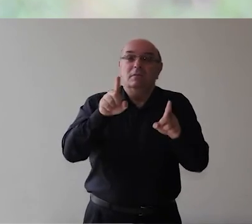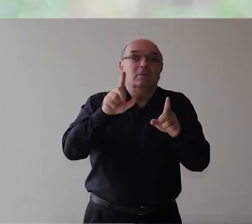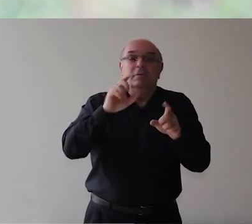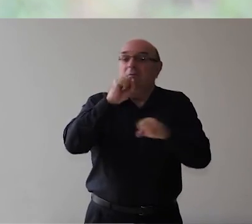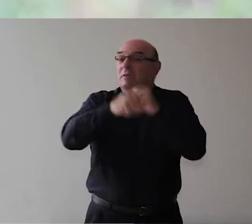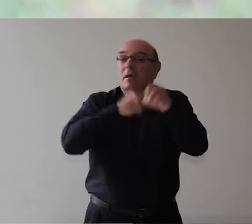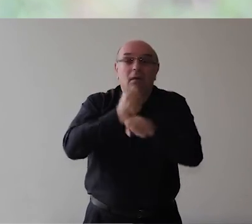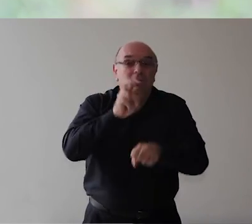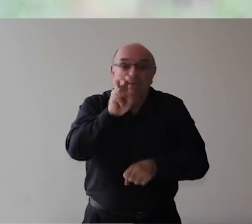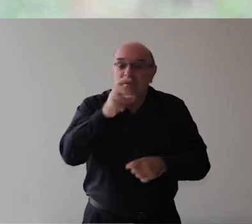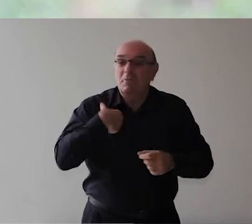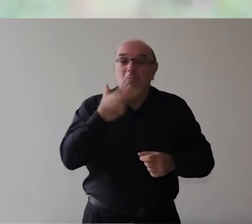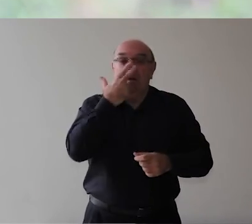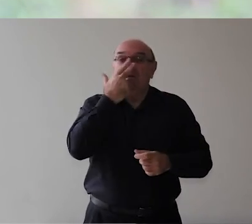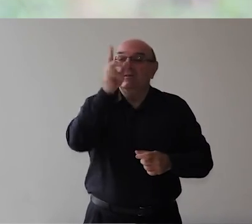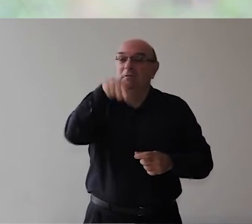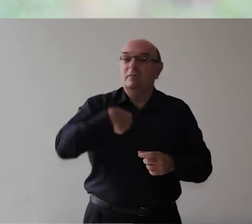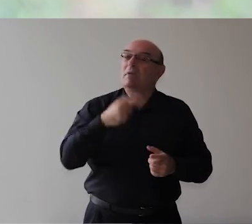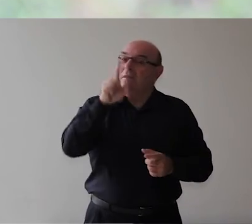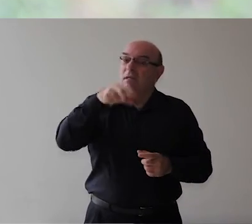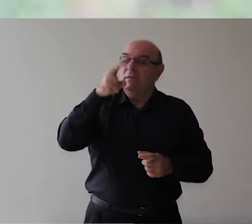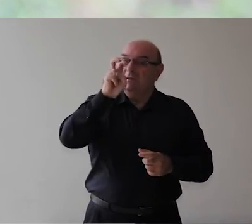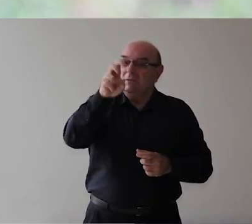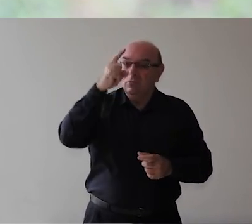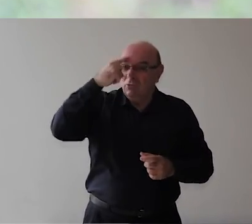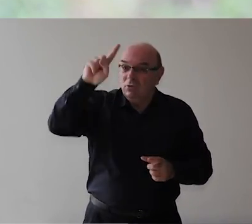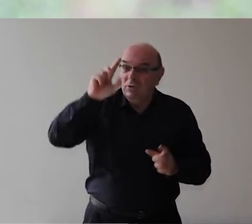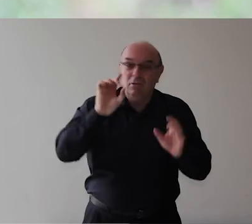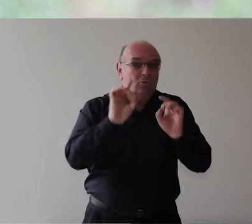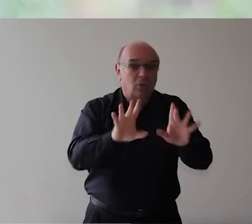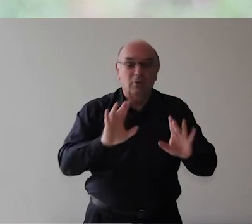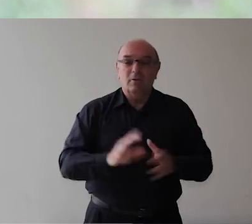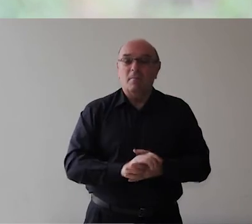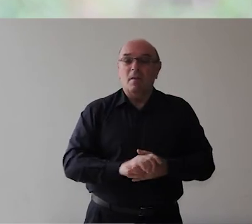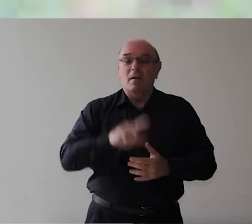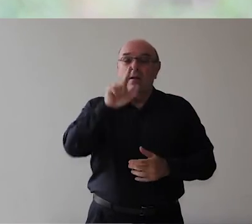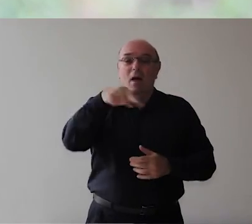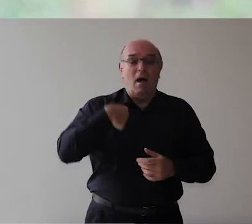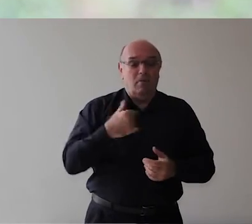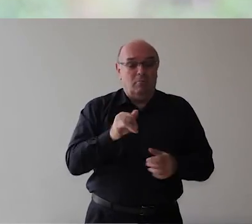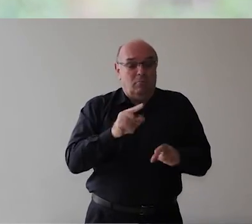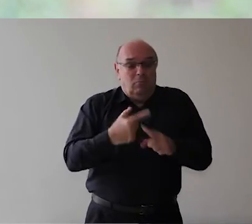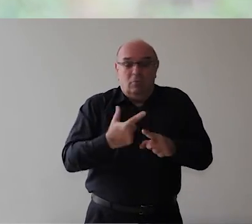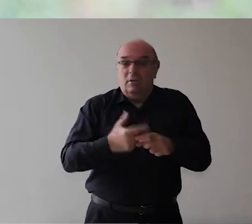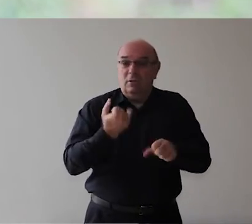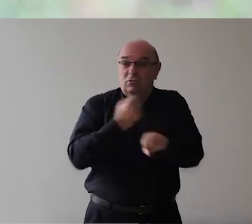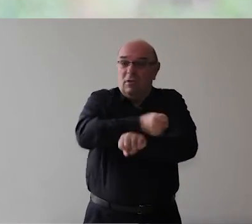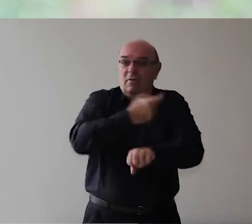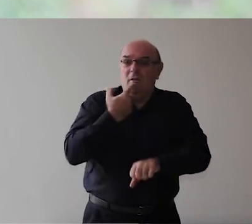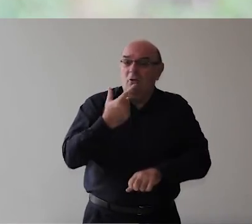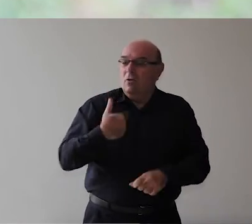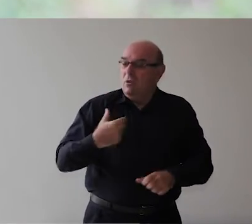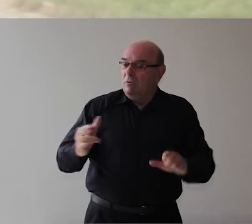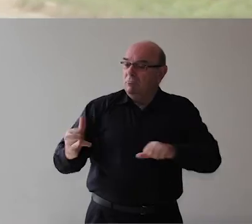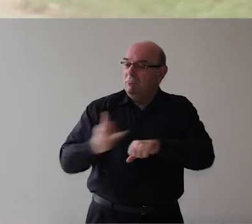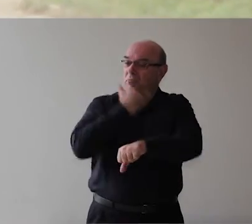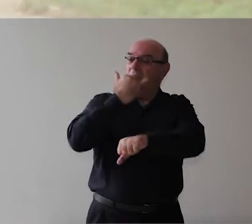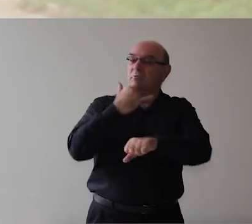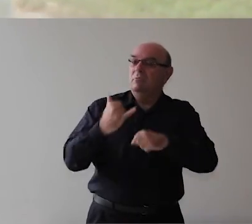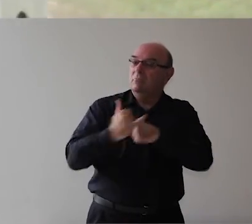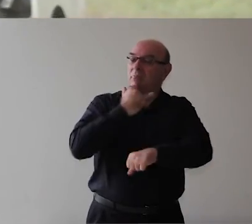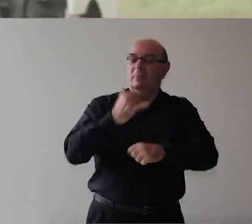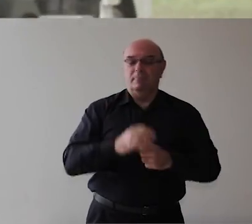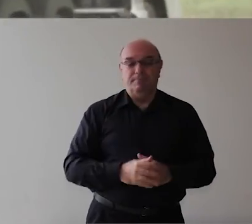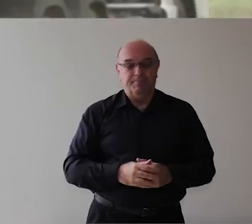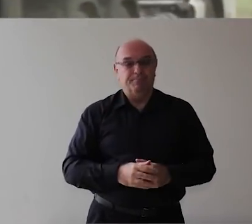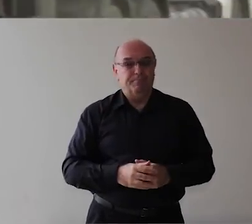ali Sabe a luta E quando eles perceberam Que tinham Sido enganado Na visão deles Enganado pelo padre Esse foi